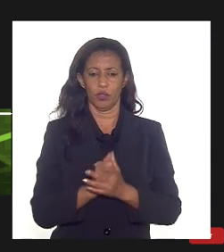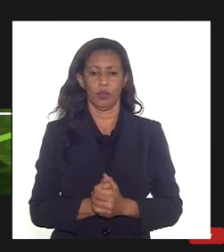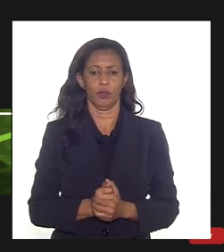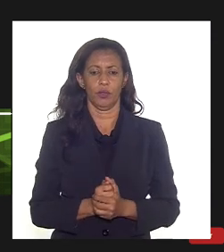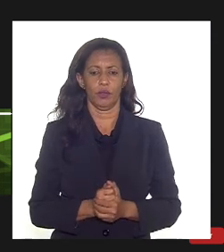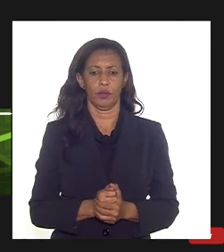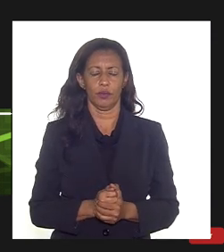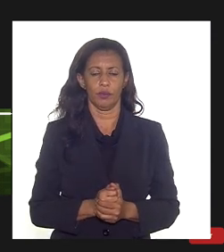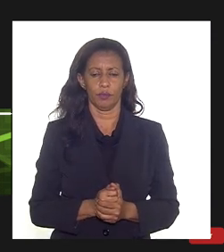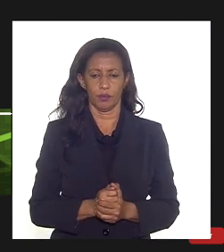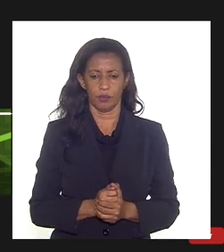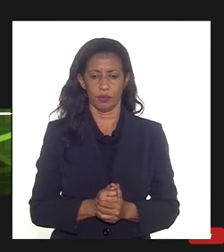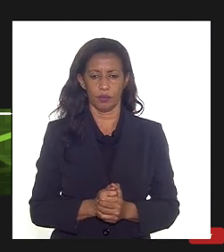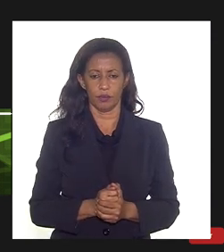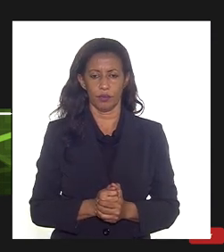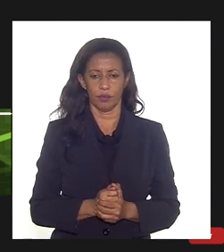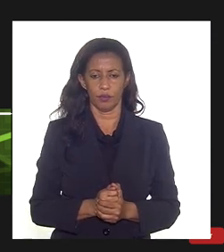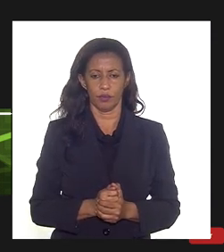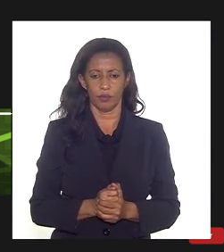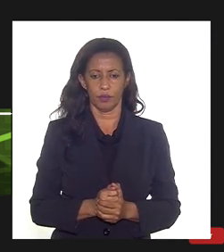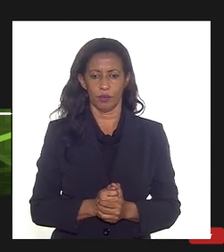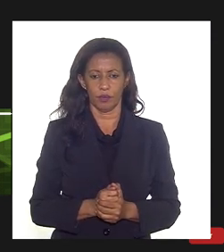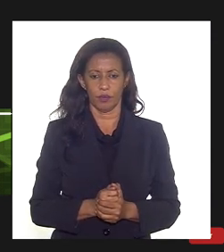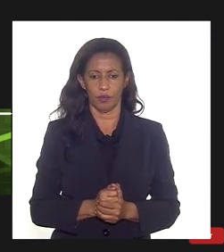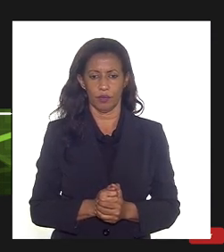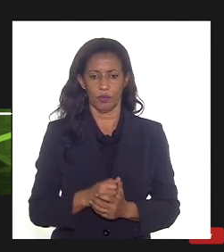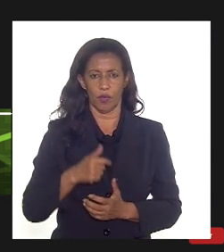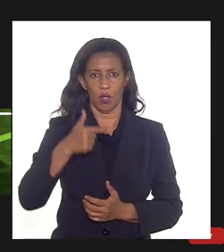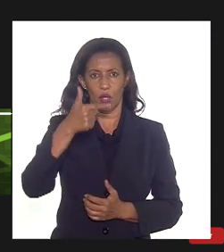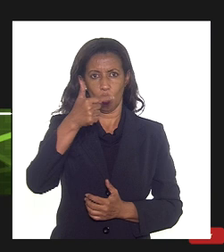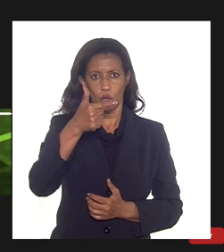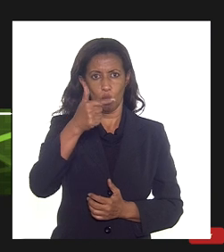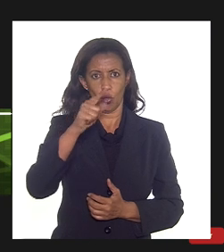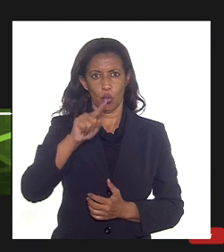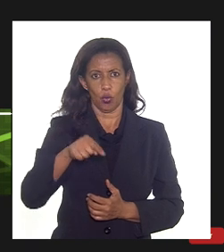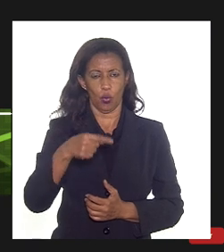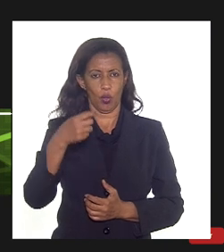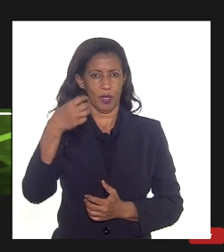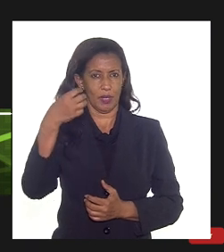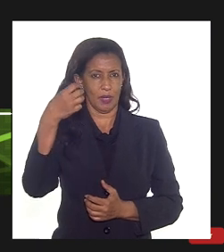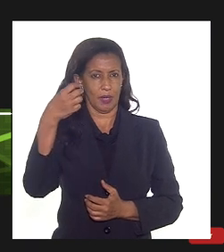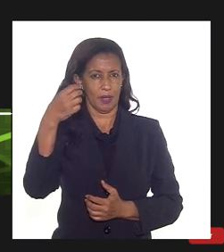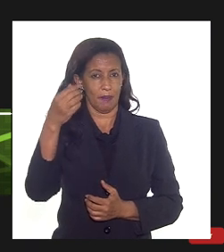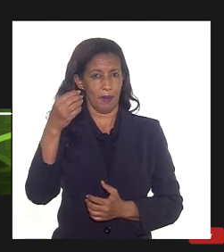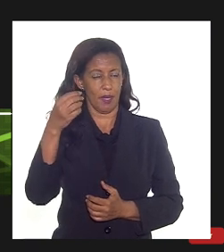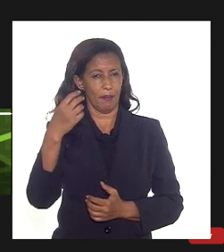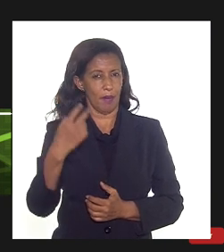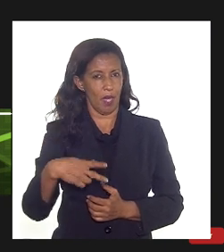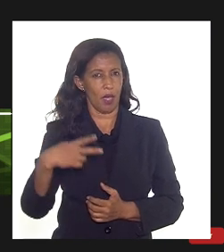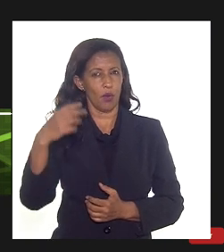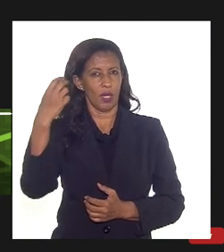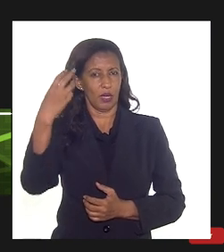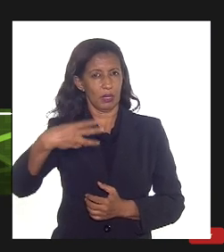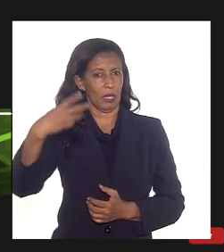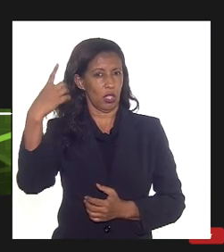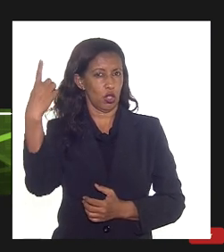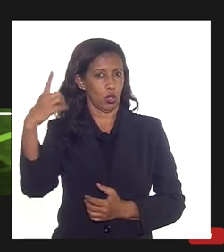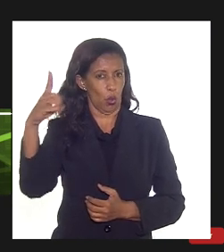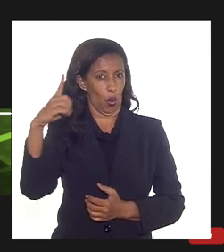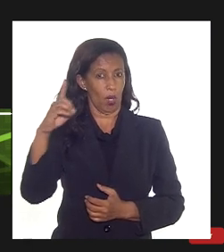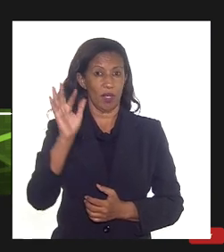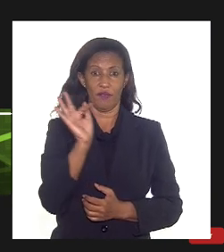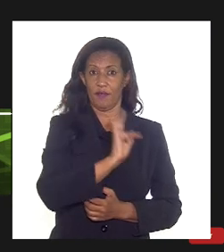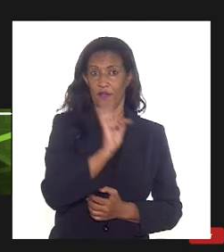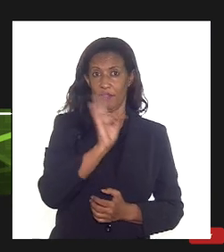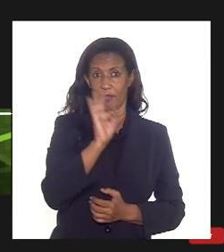o Henry Hub flutuar entre dois e meio e três dólares por milhão de BPU no período de fevereiro ele chegou a